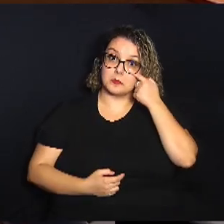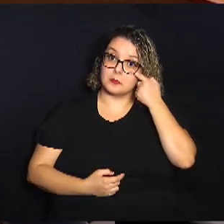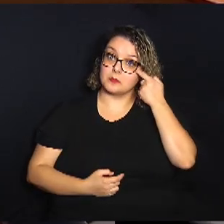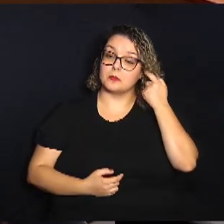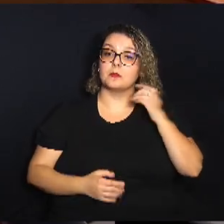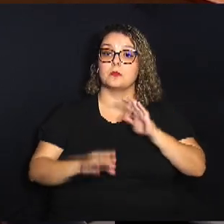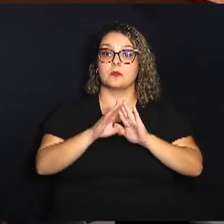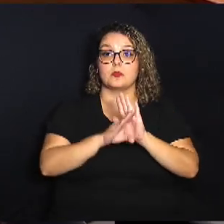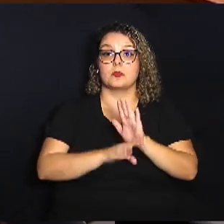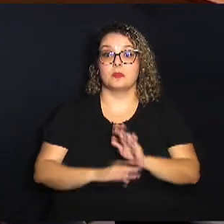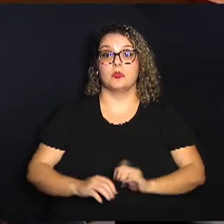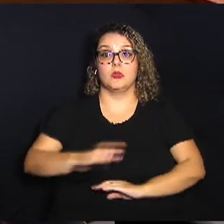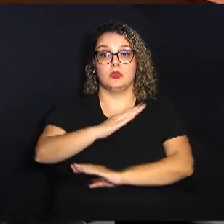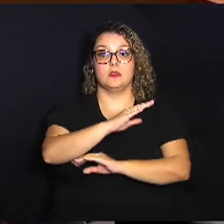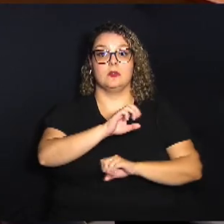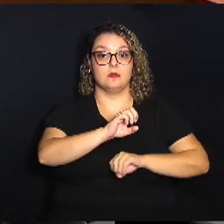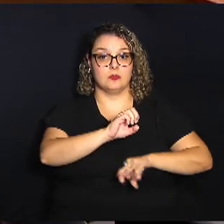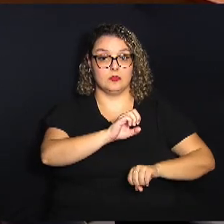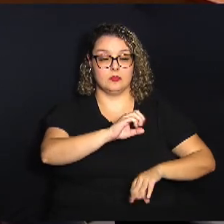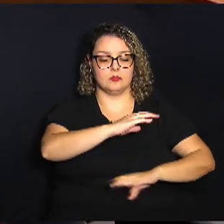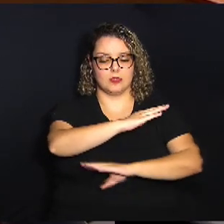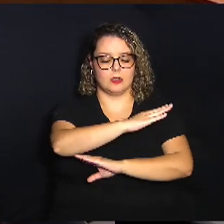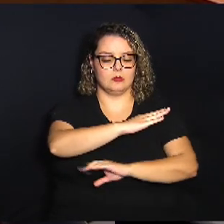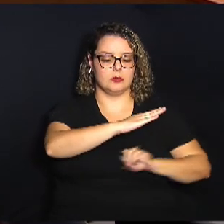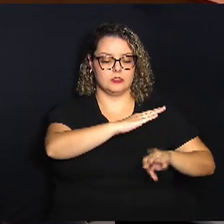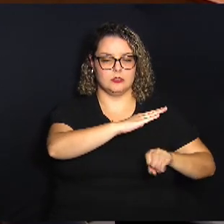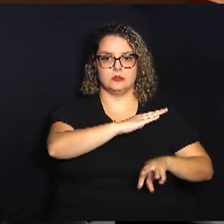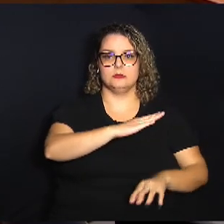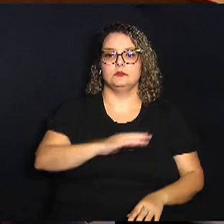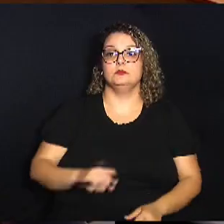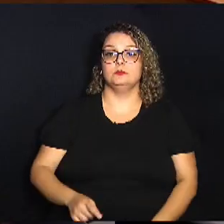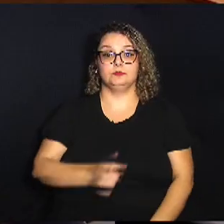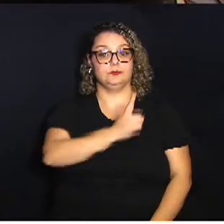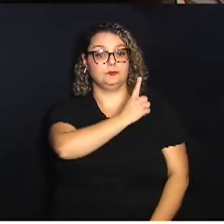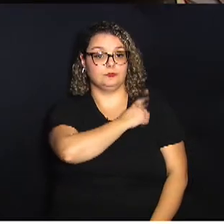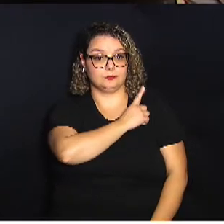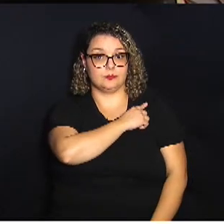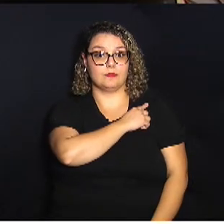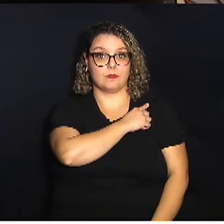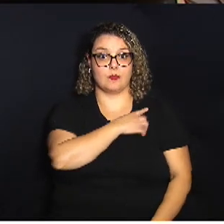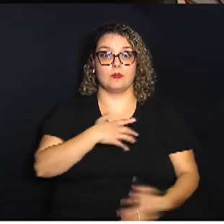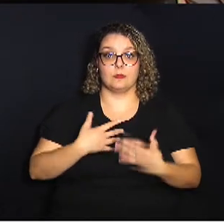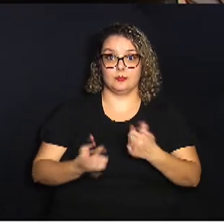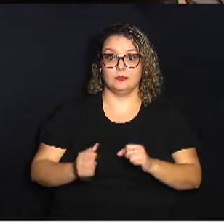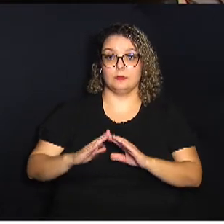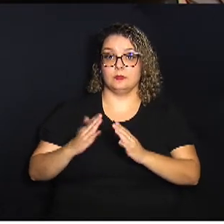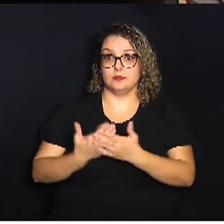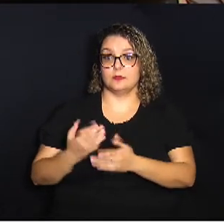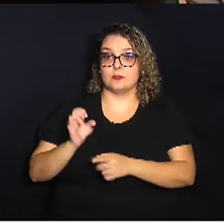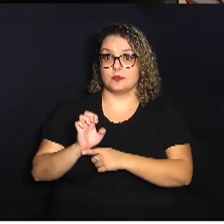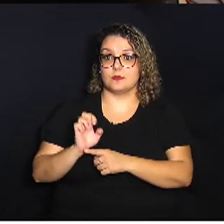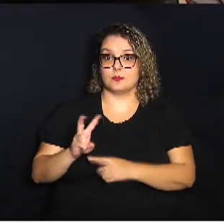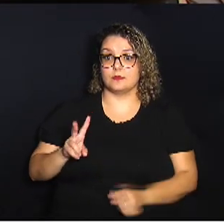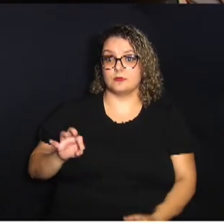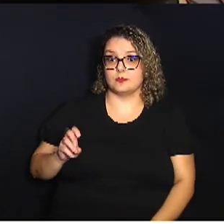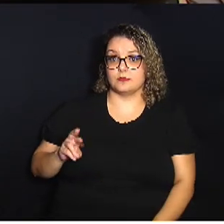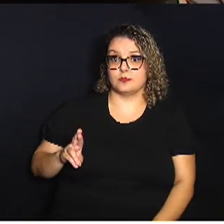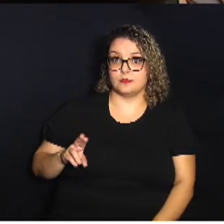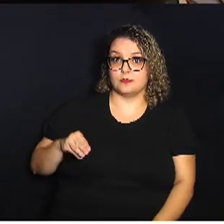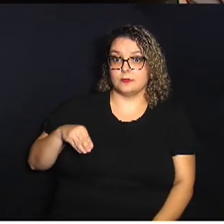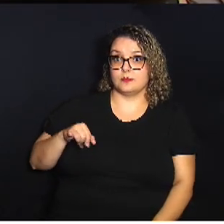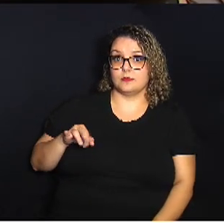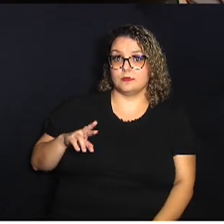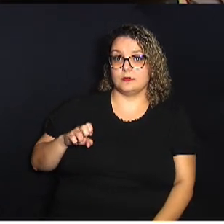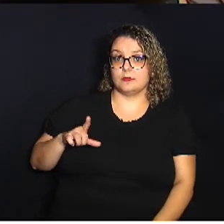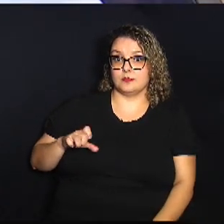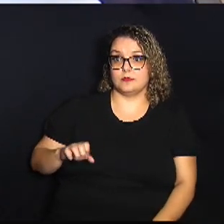Câmara Educa recebeu a visita dos alunos do primeiro ano do ensino médio da escola estadual Vitor Meirelles do bairro